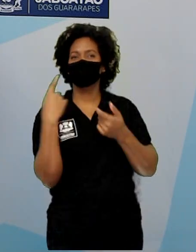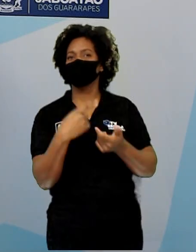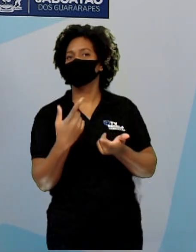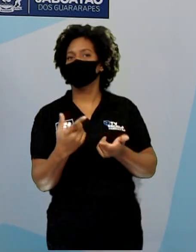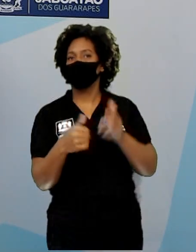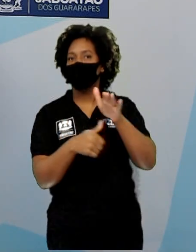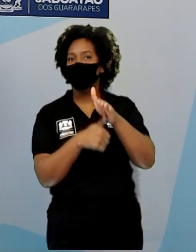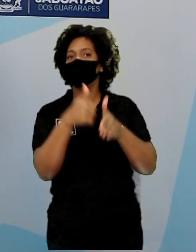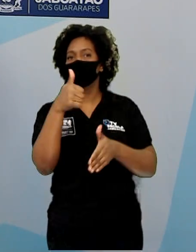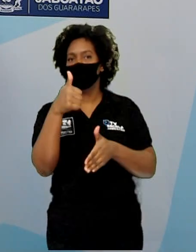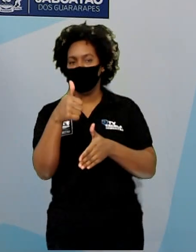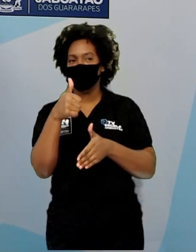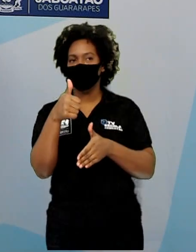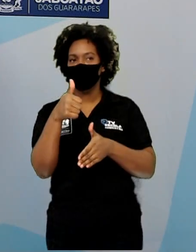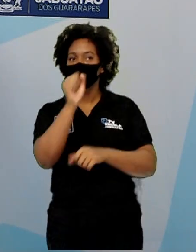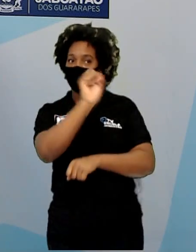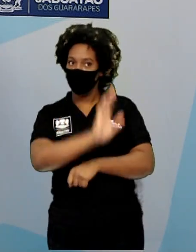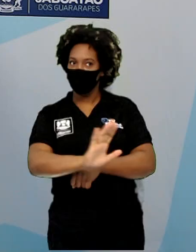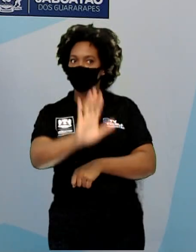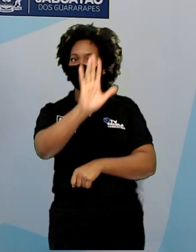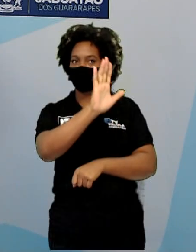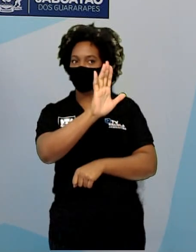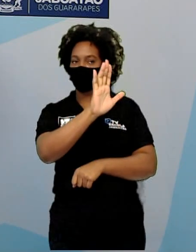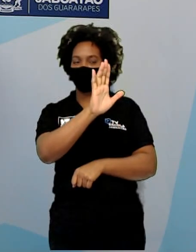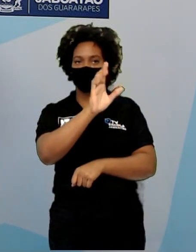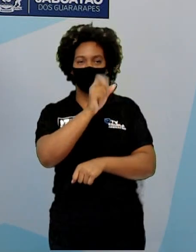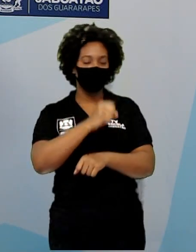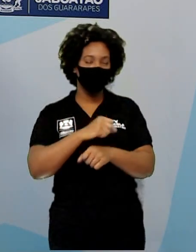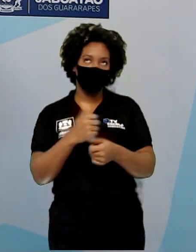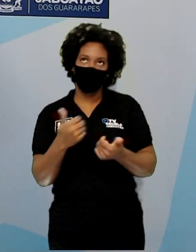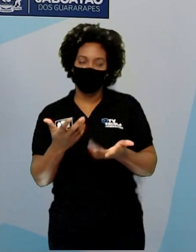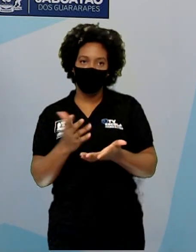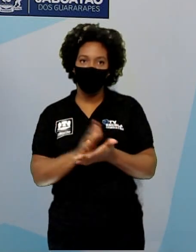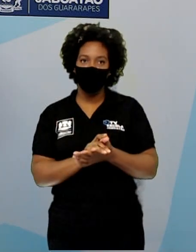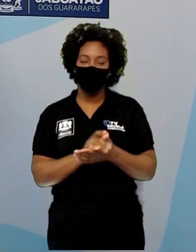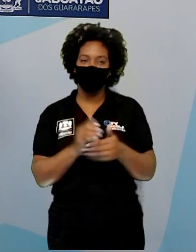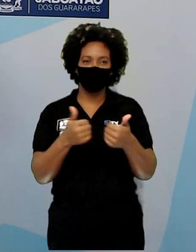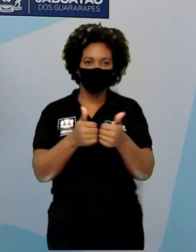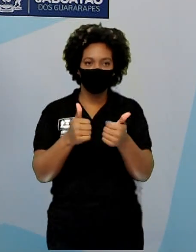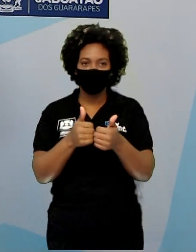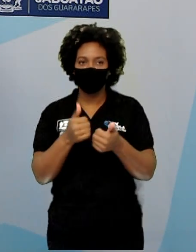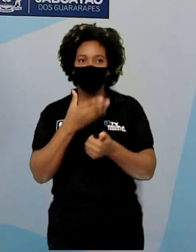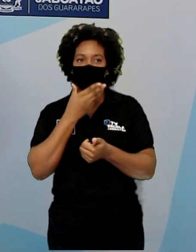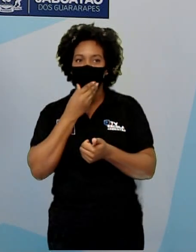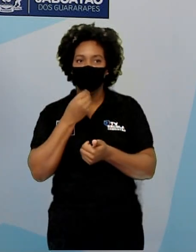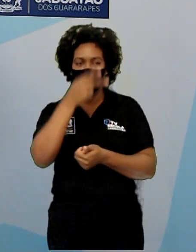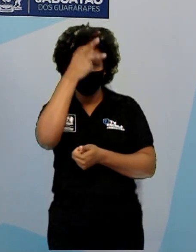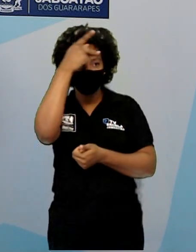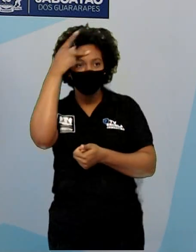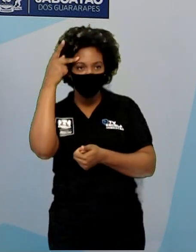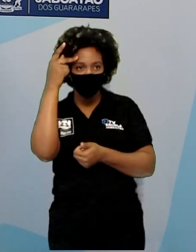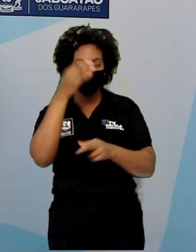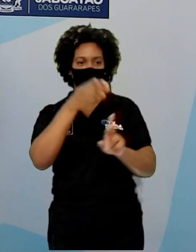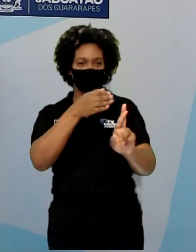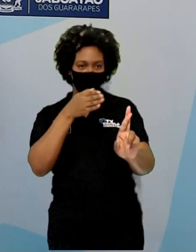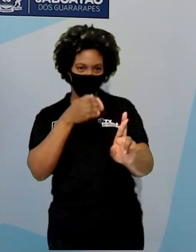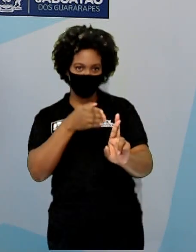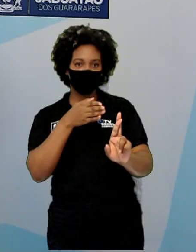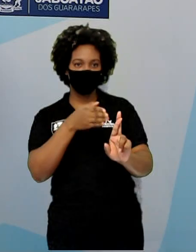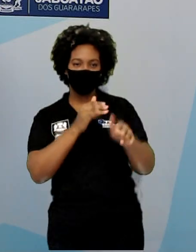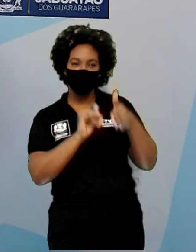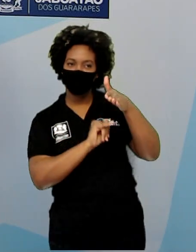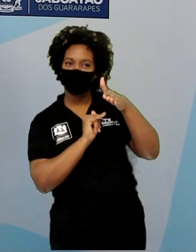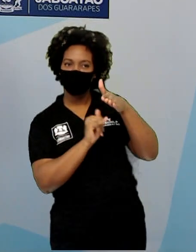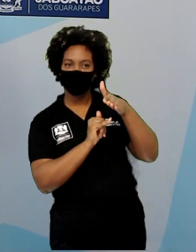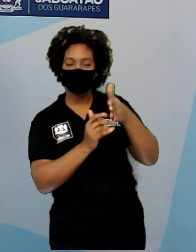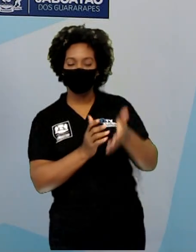Primeiro, a foto, lógico, do jogador, do lutador, né? A pessoa que está ali representando a empresa, o